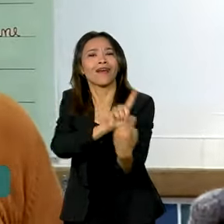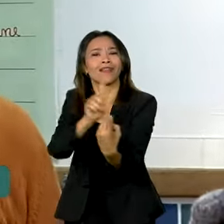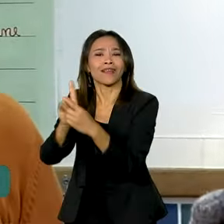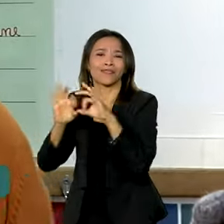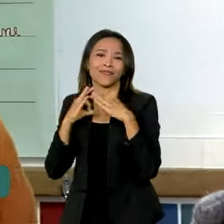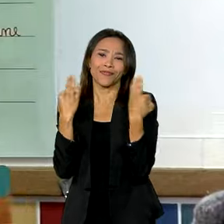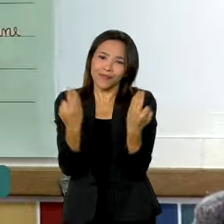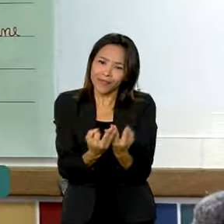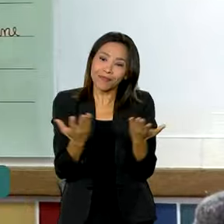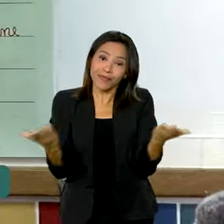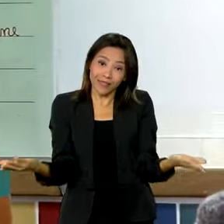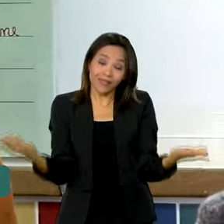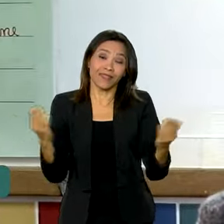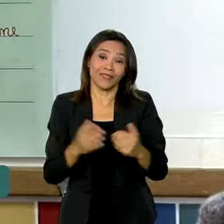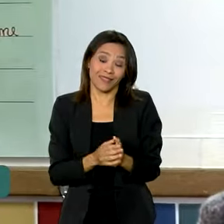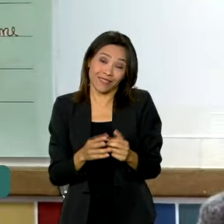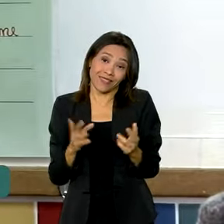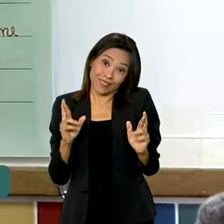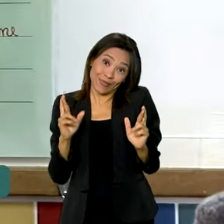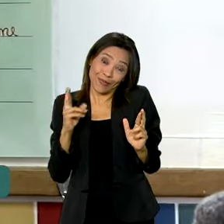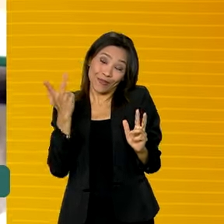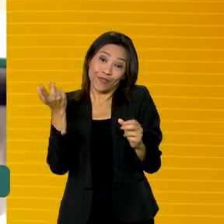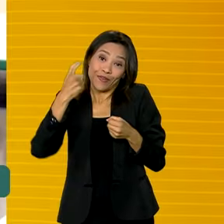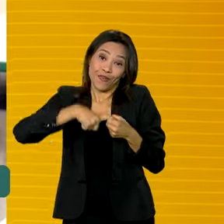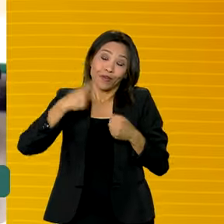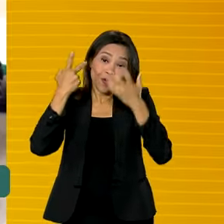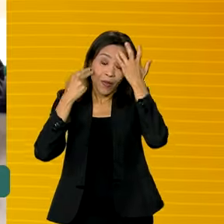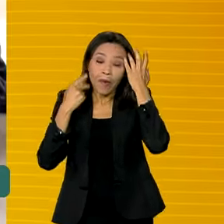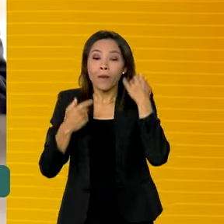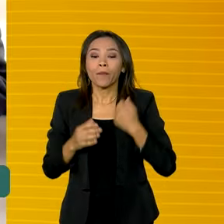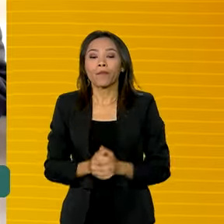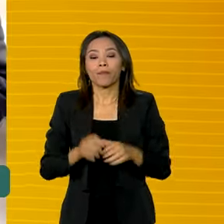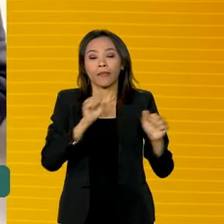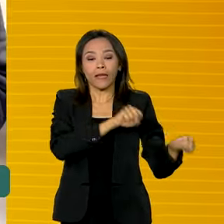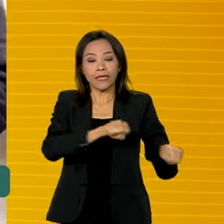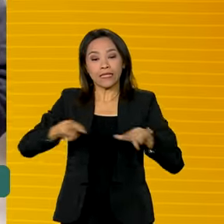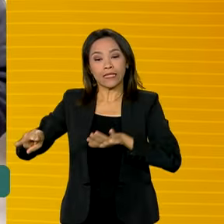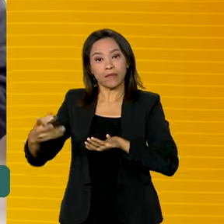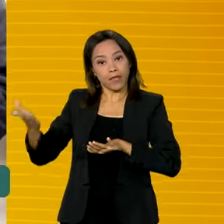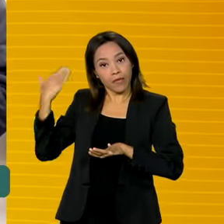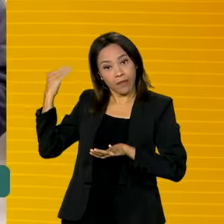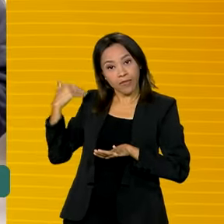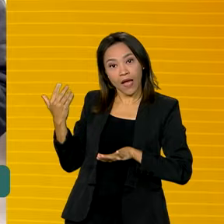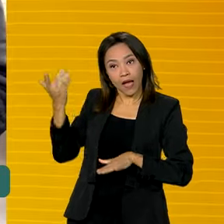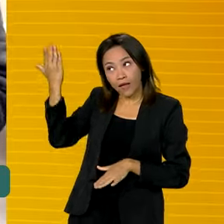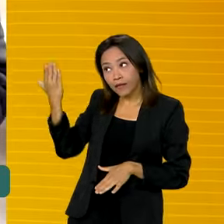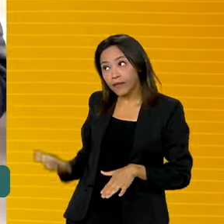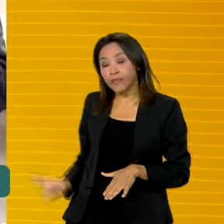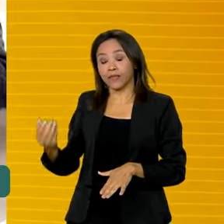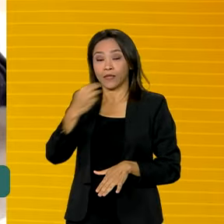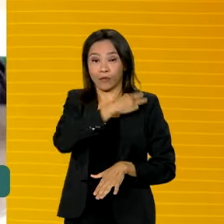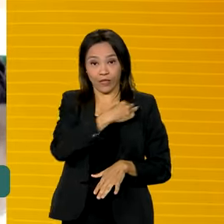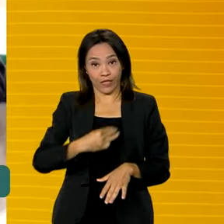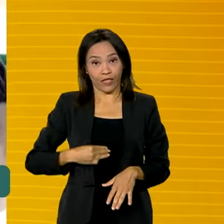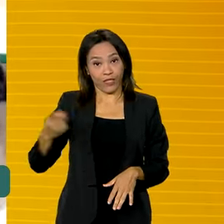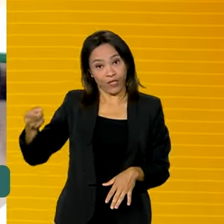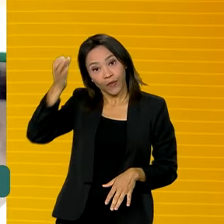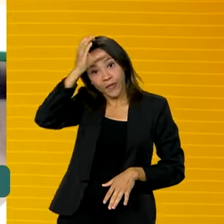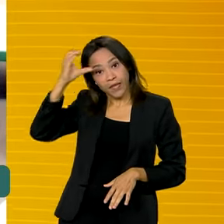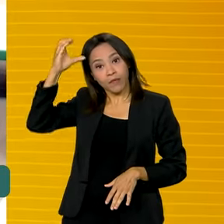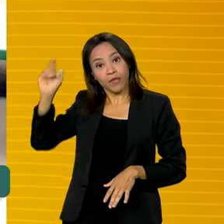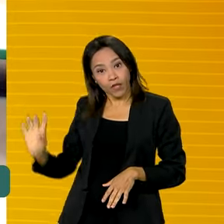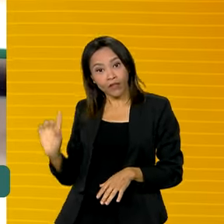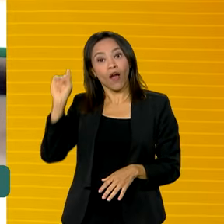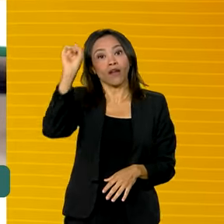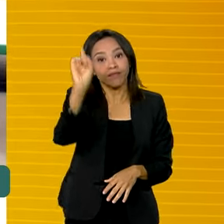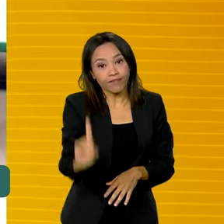esperançosos que tudo vai voltar ao normal. Na semana passada, o ministro da Educação, Camilo Santana, esteve nas cidades